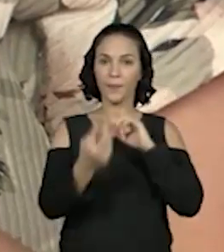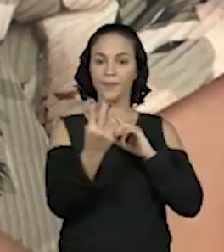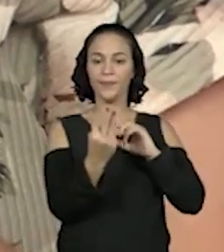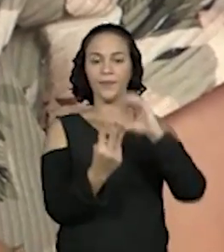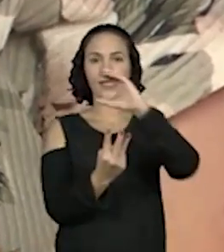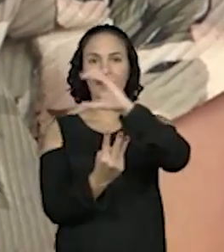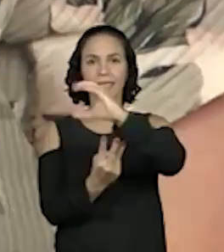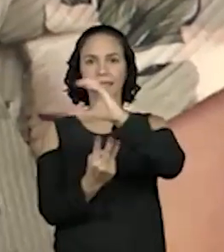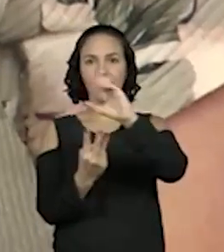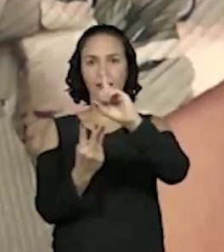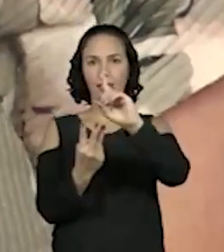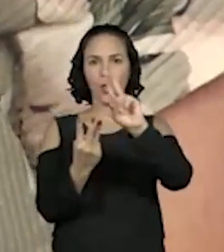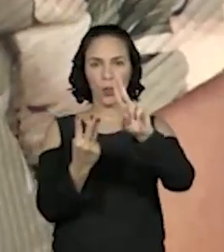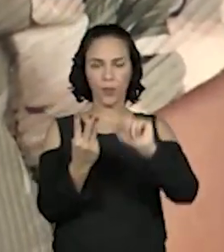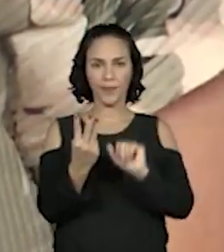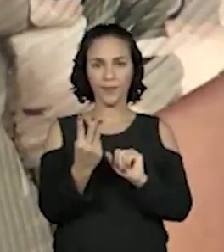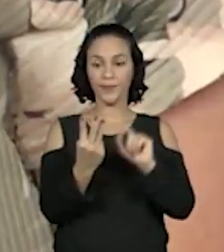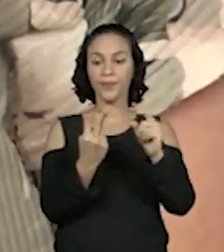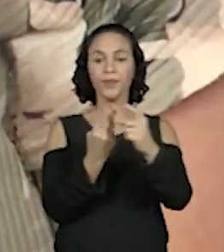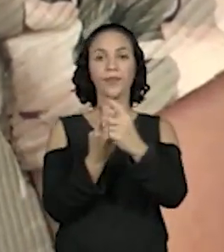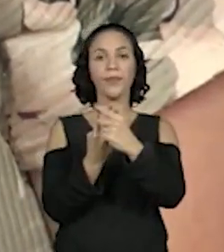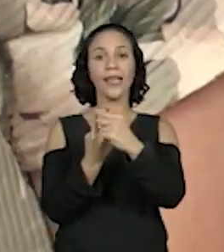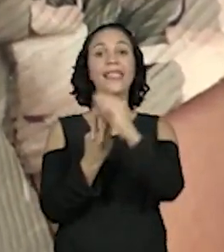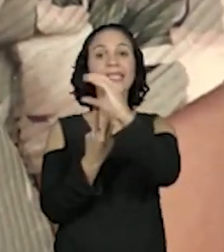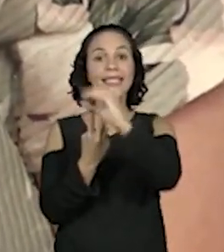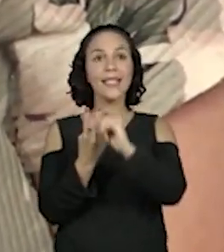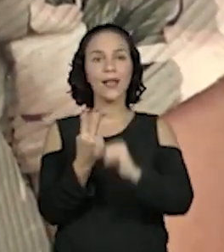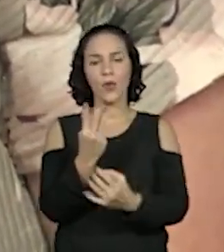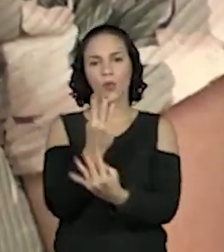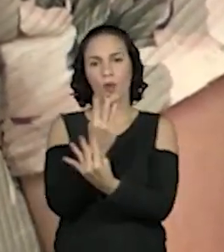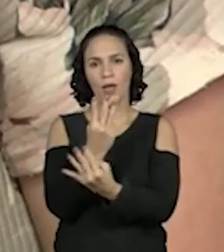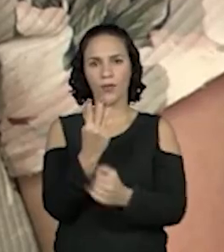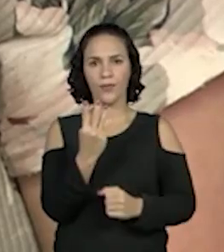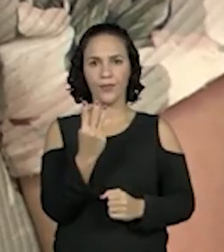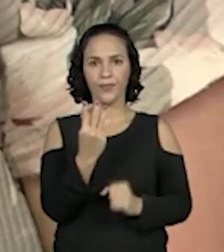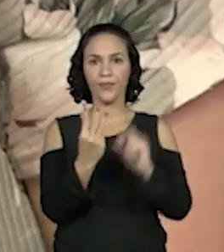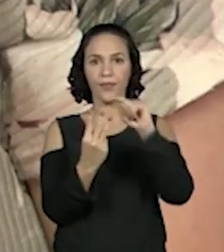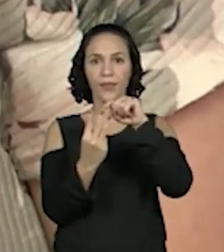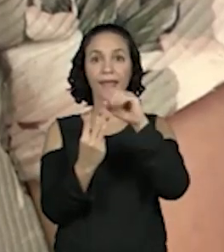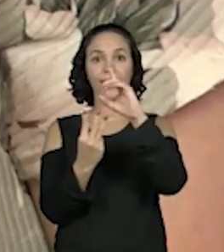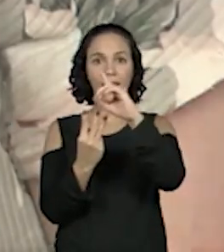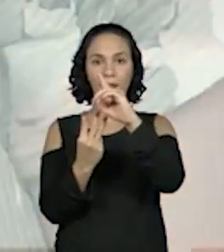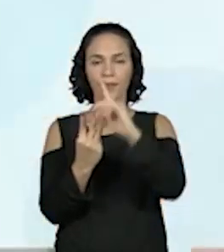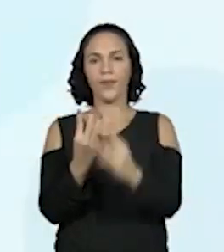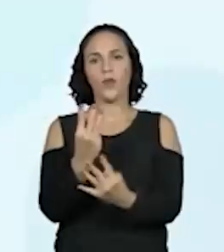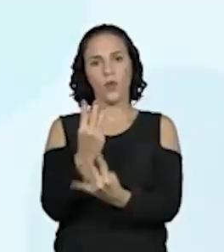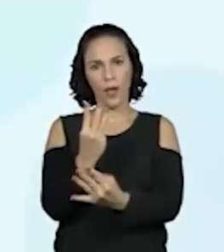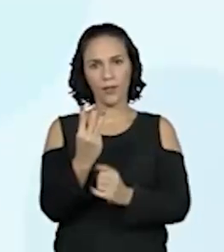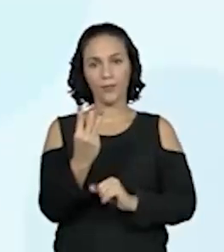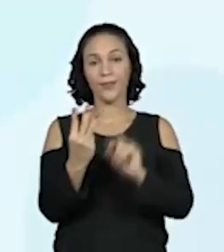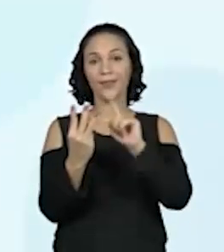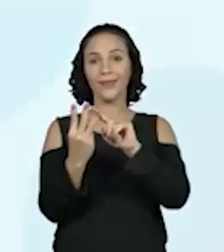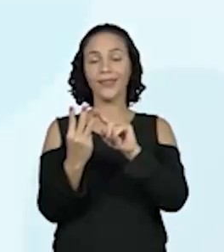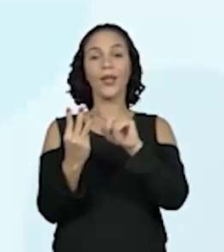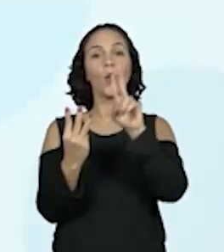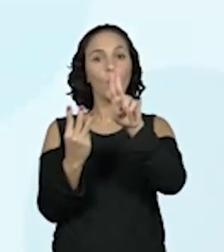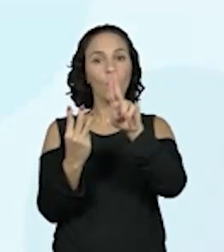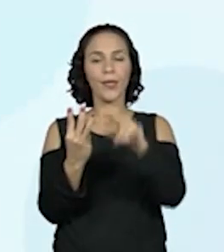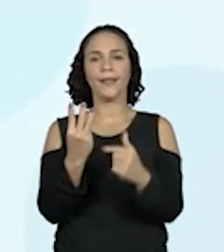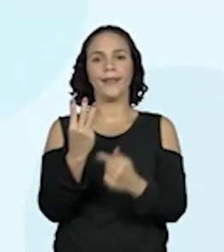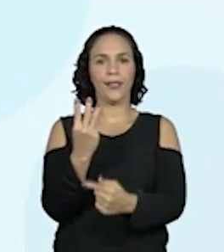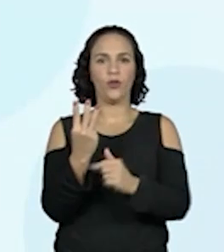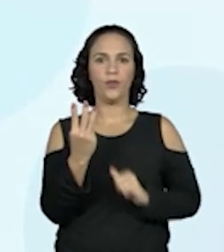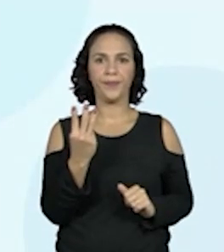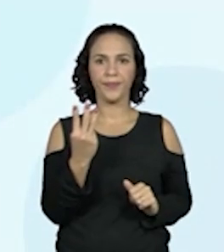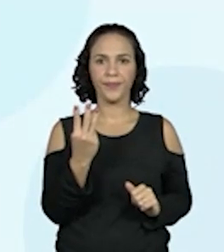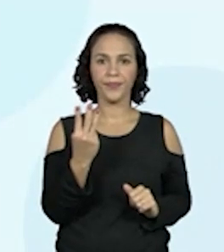Então, esse tem dezena, esse tem centena, dezena e unidade. Tem tudo aí.